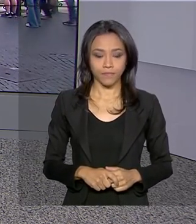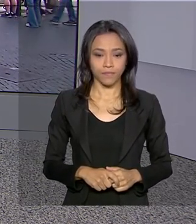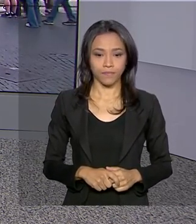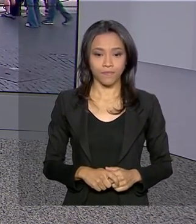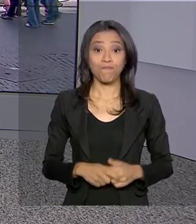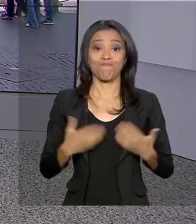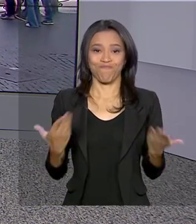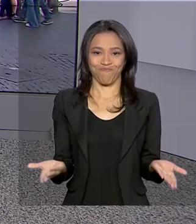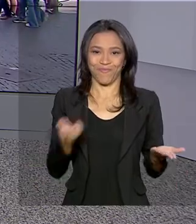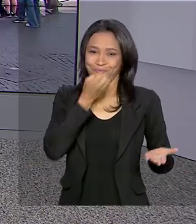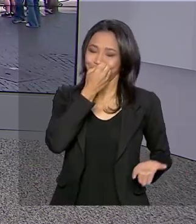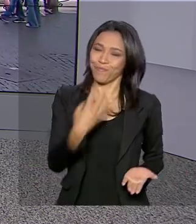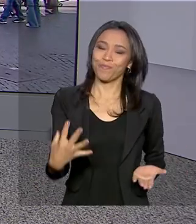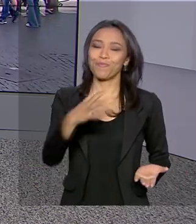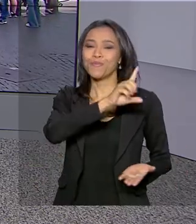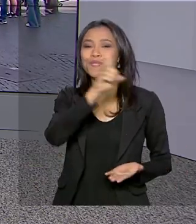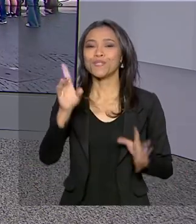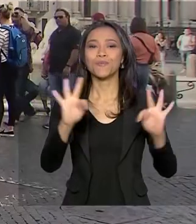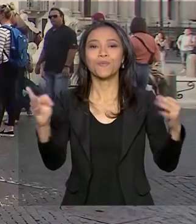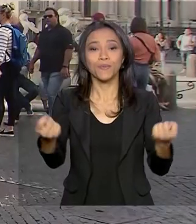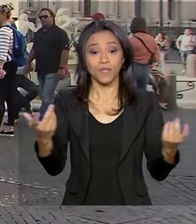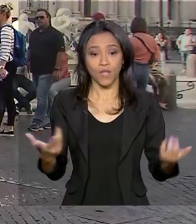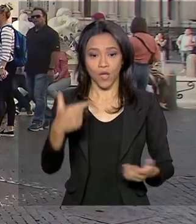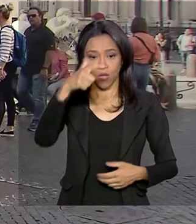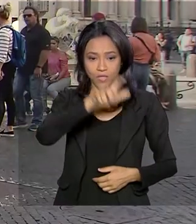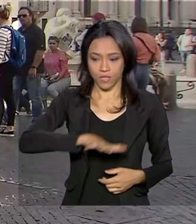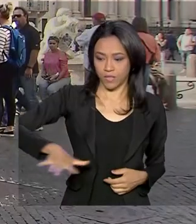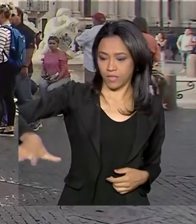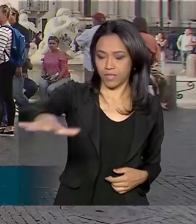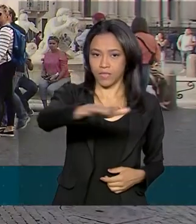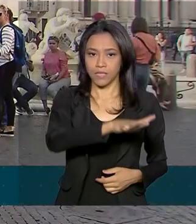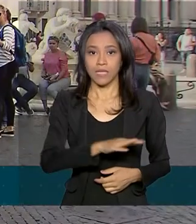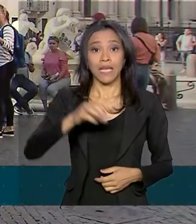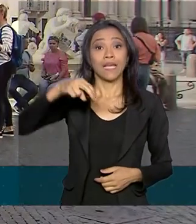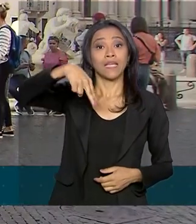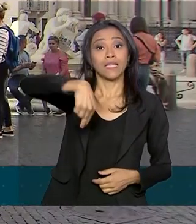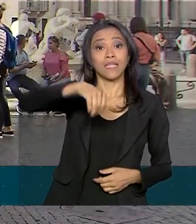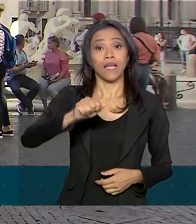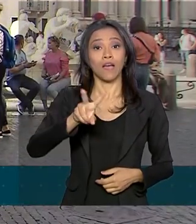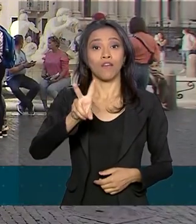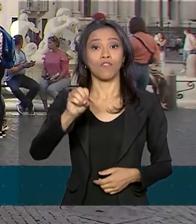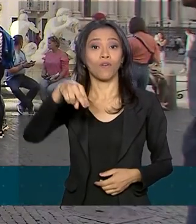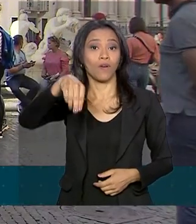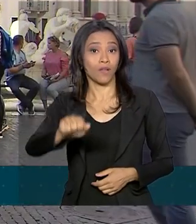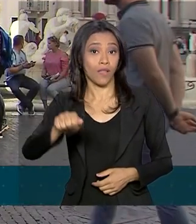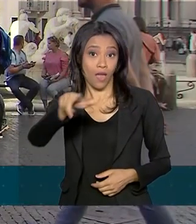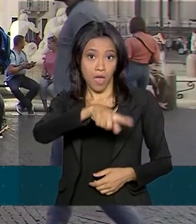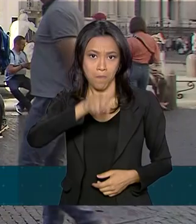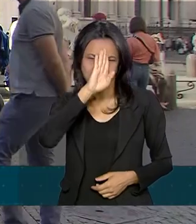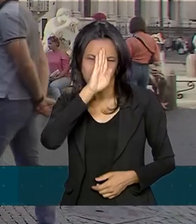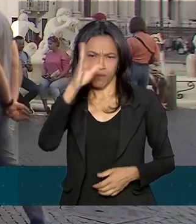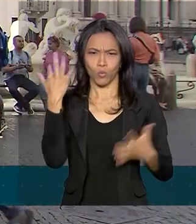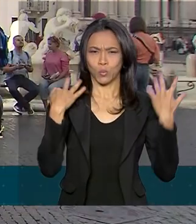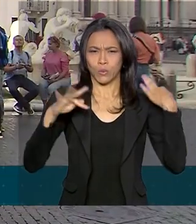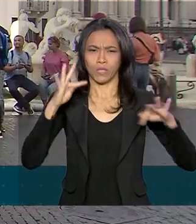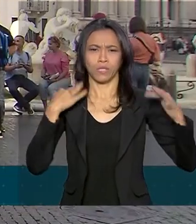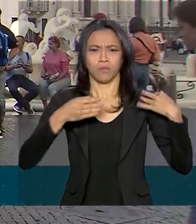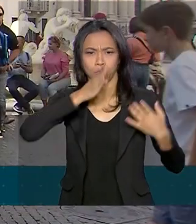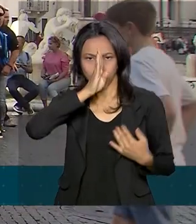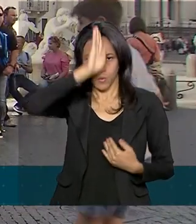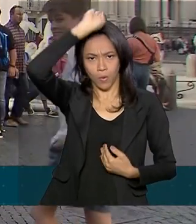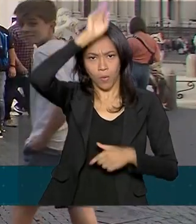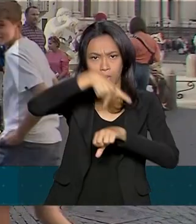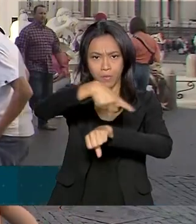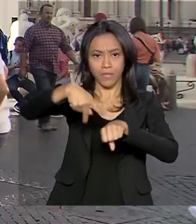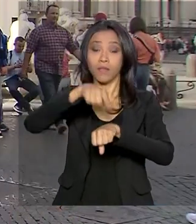Bom dia, Renata. Bom dia a todos. Nós estamos na Praça Navona, um dos principais pontos turísticos de Roma, e onde está localizada